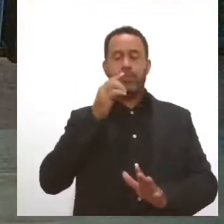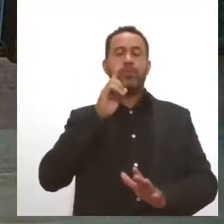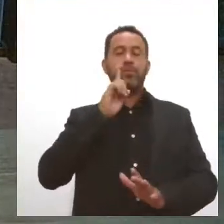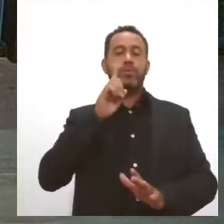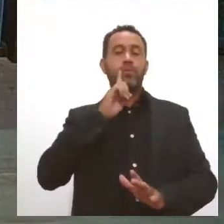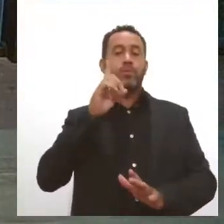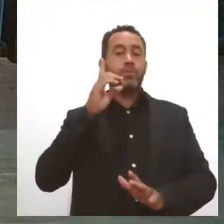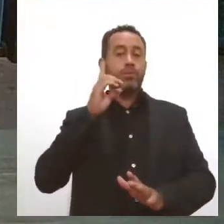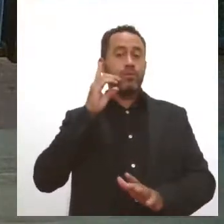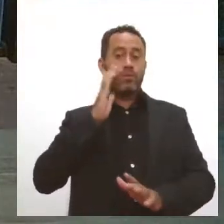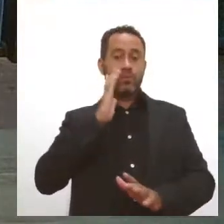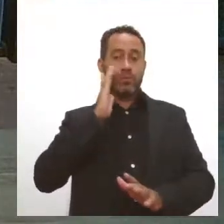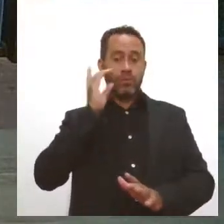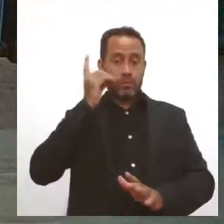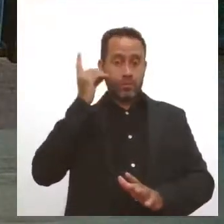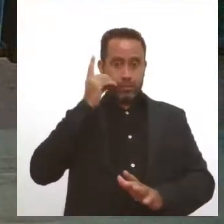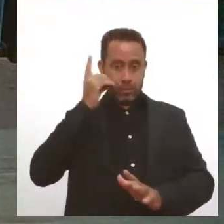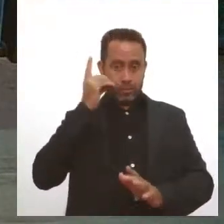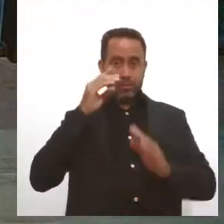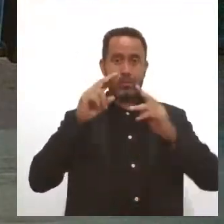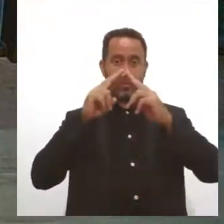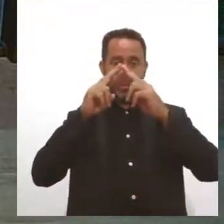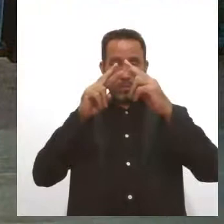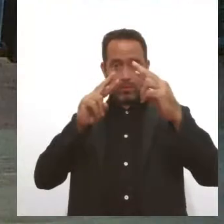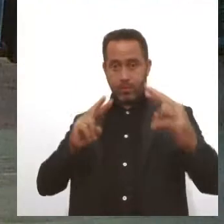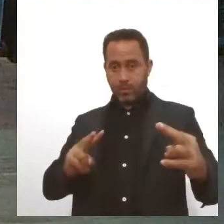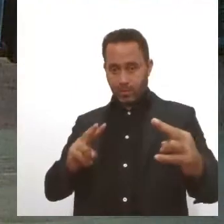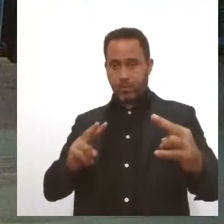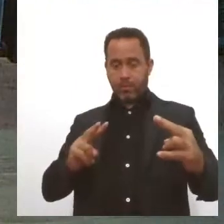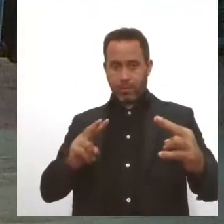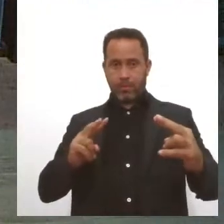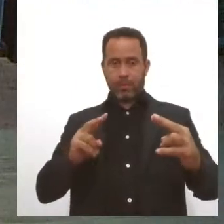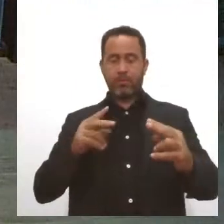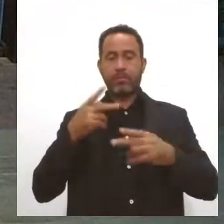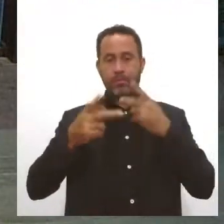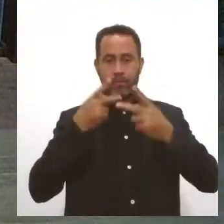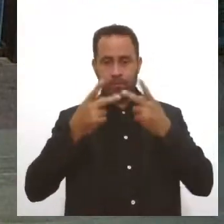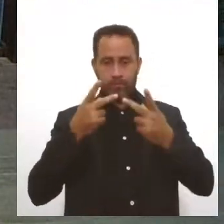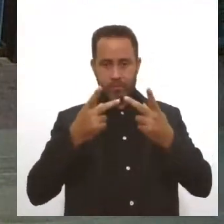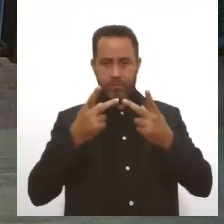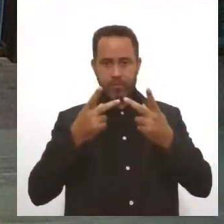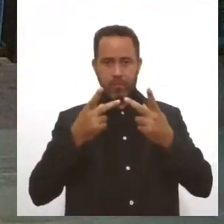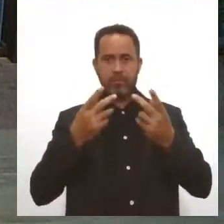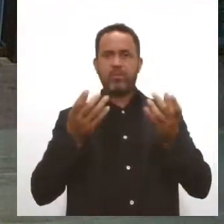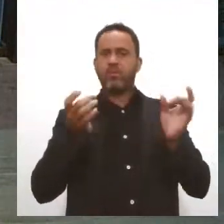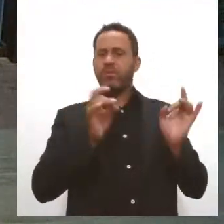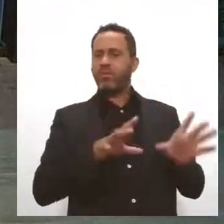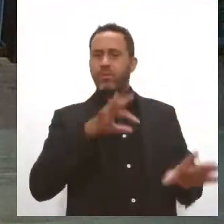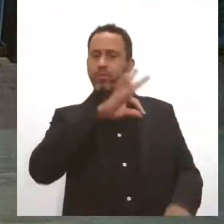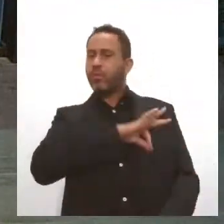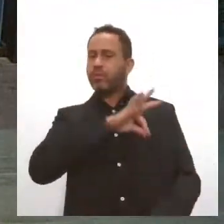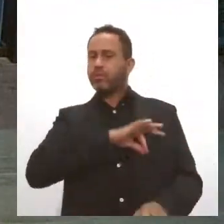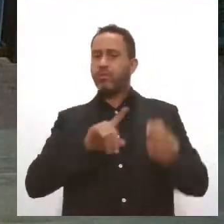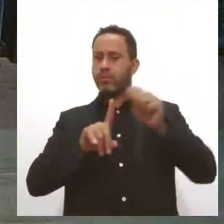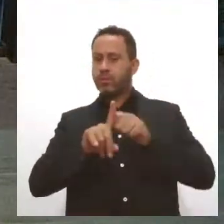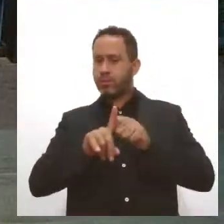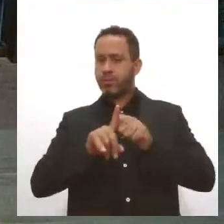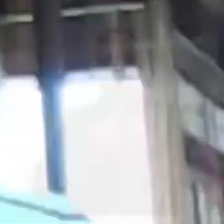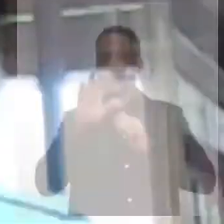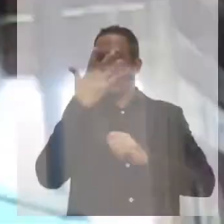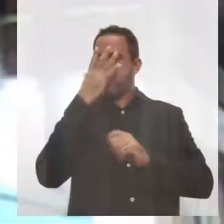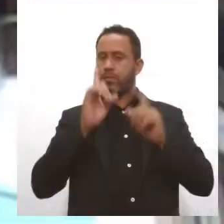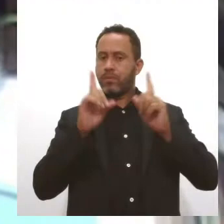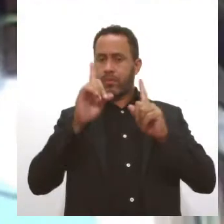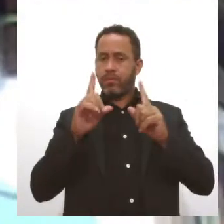Carvalho, que fez a partir de casa, em home office, a participação na sessão plenária, disse que vai abrir mão do salário durante os dias de carnaval.